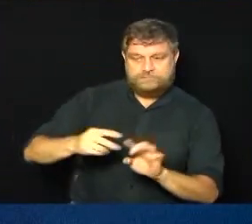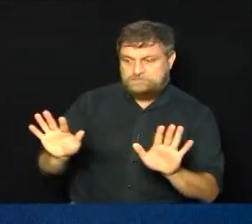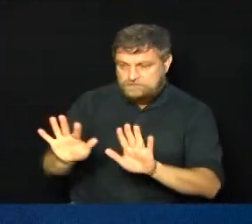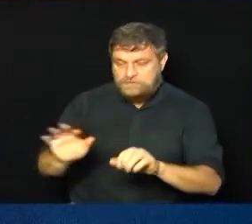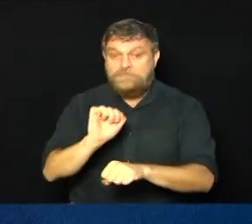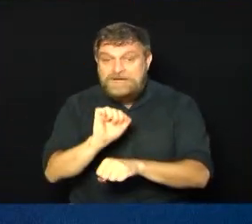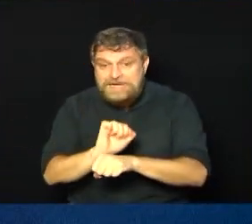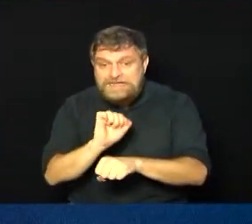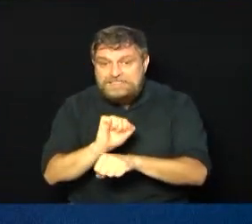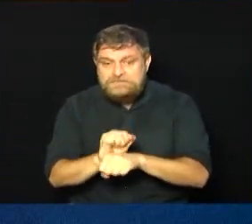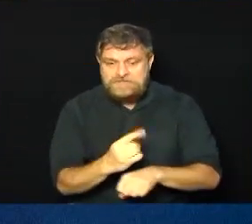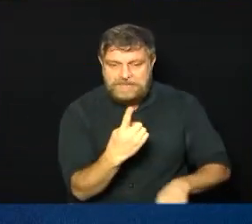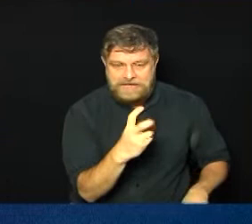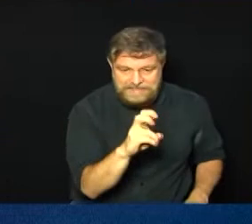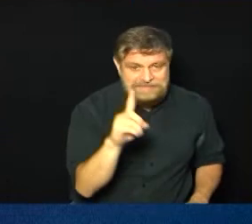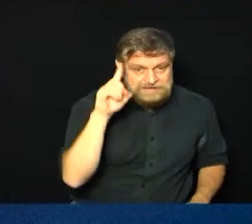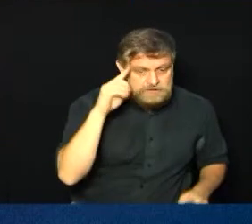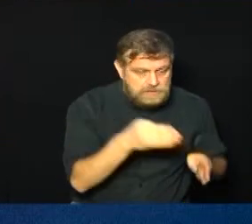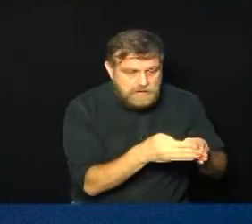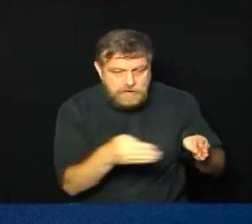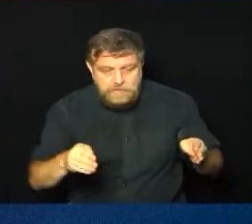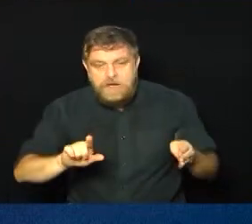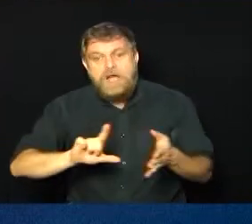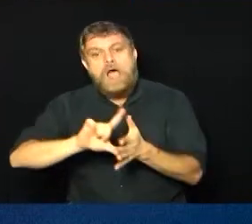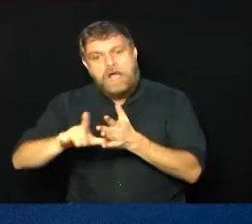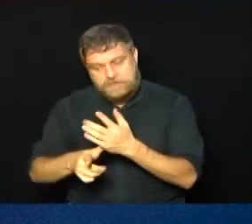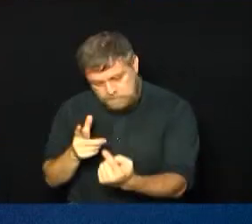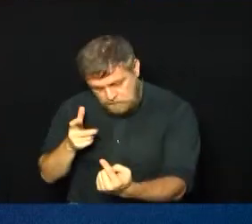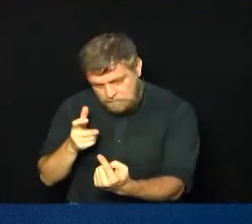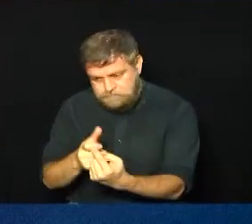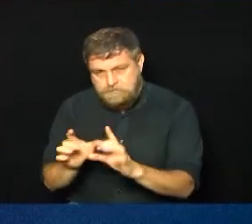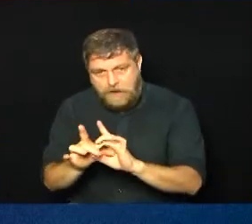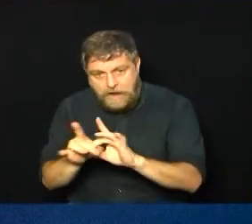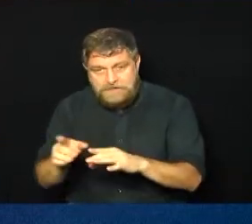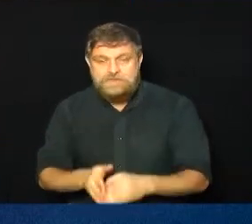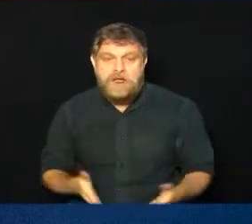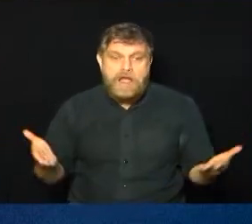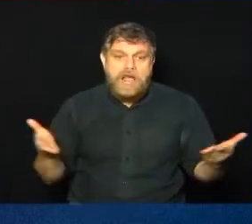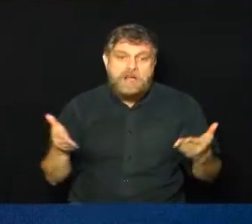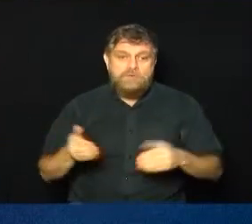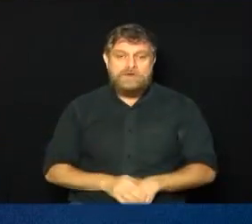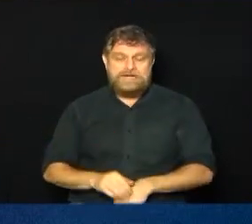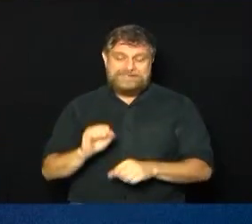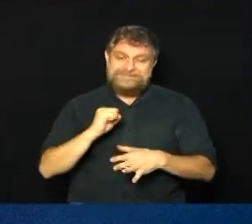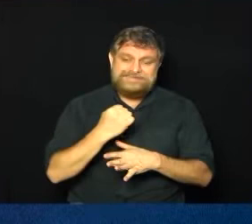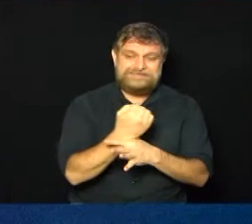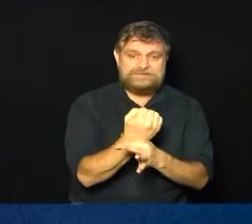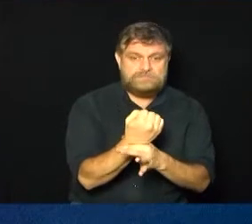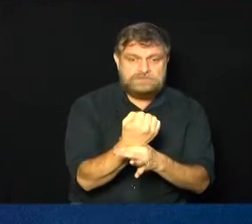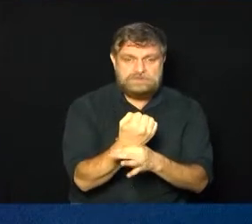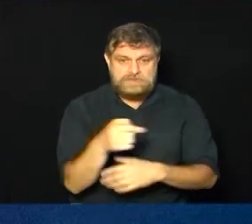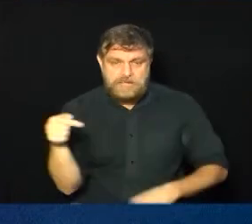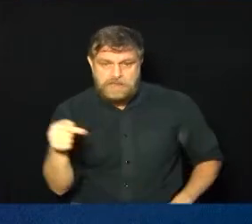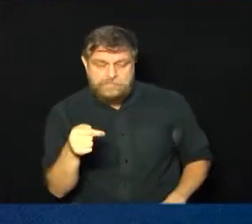aguardar 15 dias para aplicar qualquer outra vacina. Isso, no momento, é só uma questão de segurança para uma